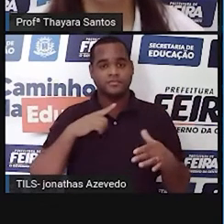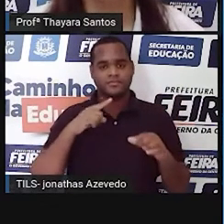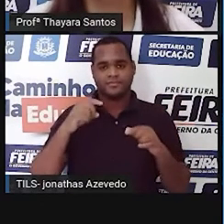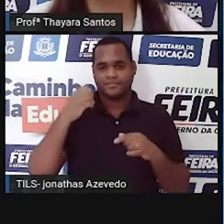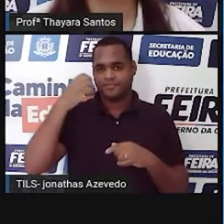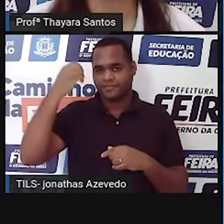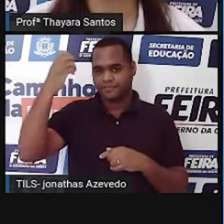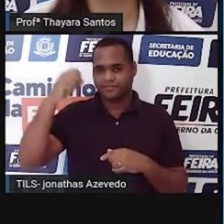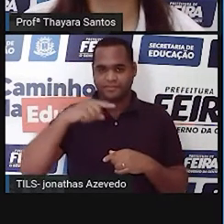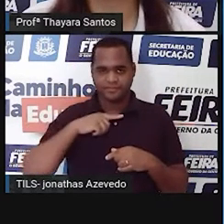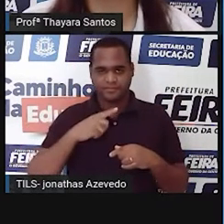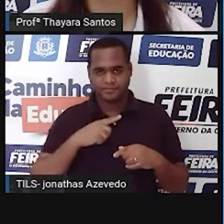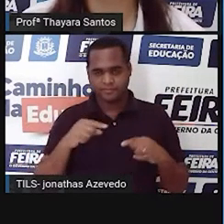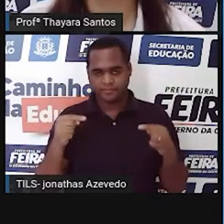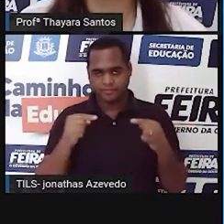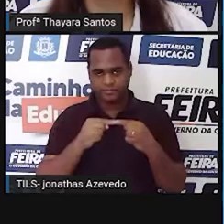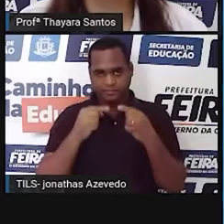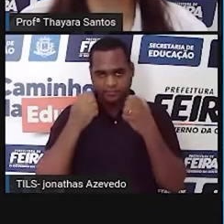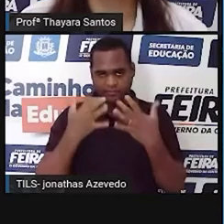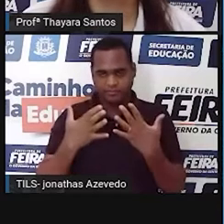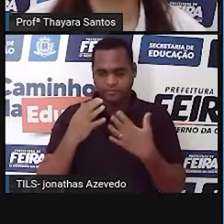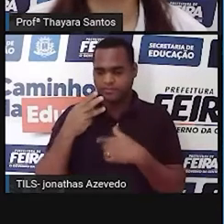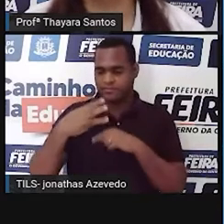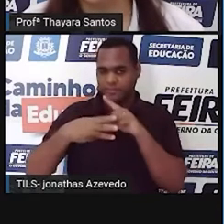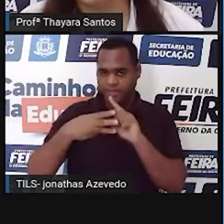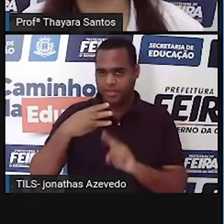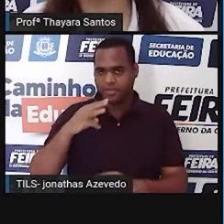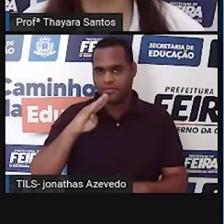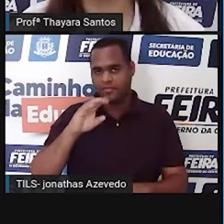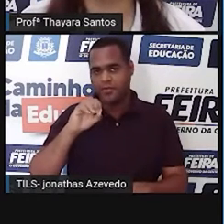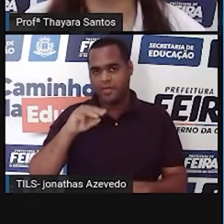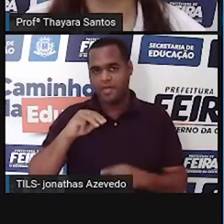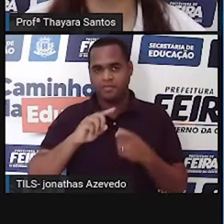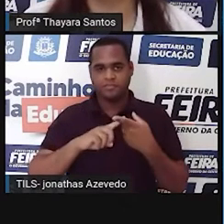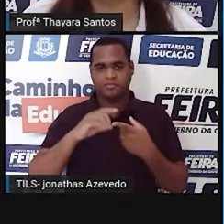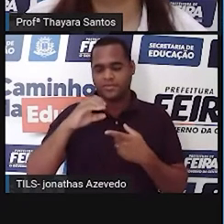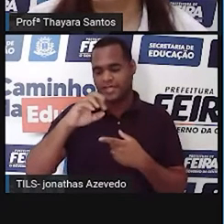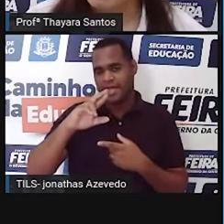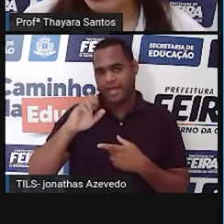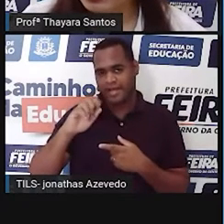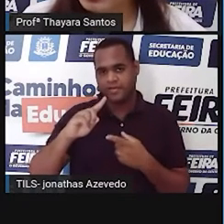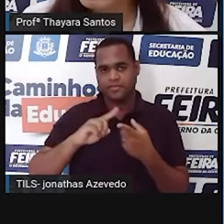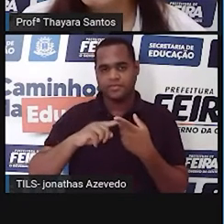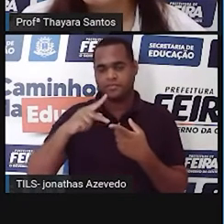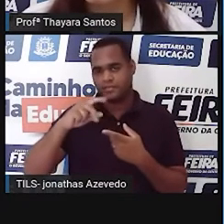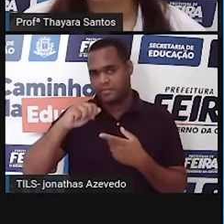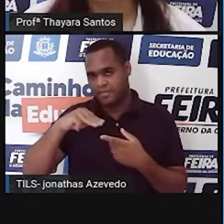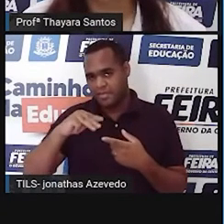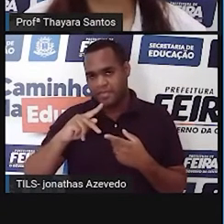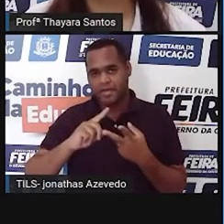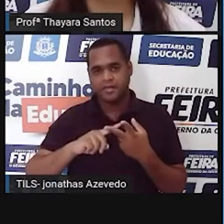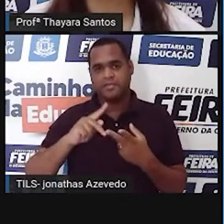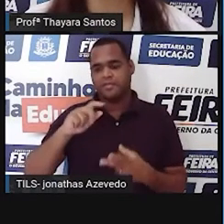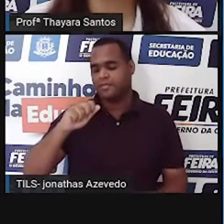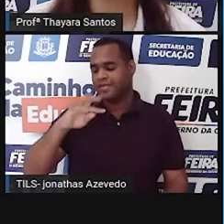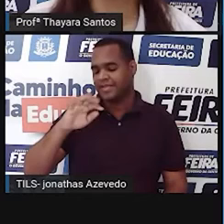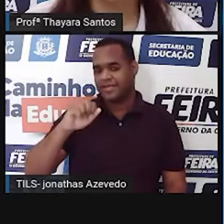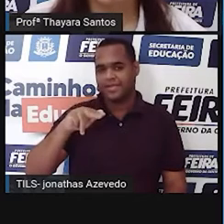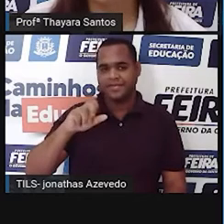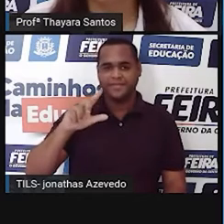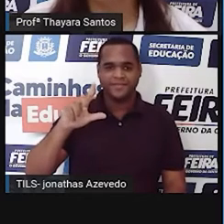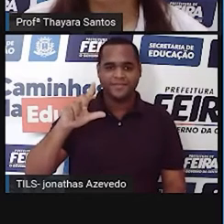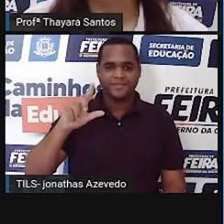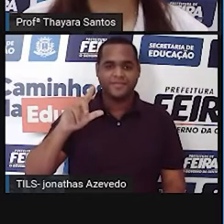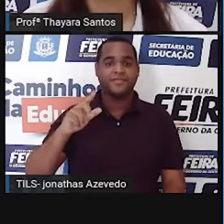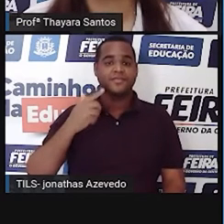viajar aí, conhecer esses três biomas, que é o Cerrado, o Pampa e o Pantanal. Vamos começar pelo